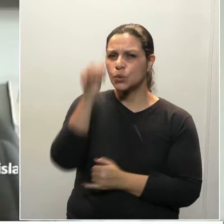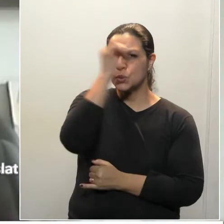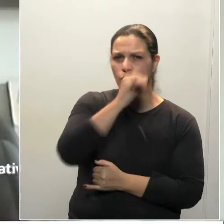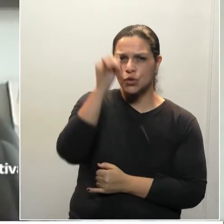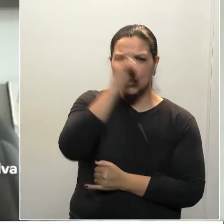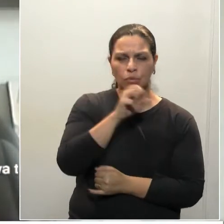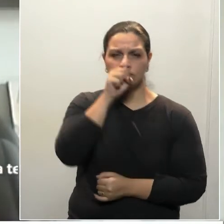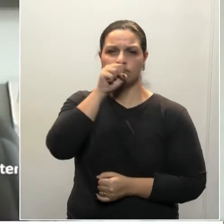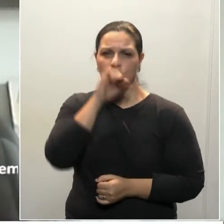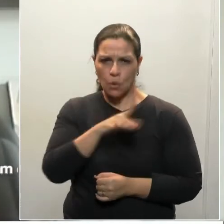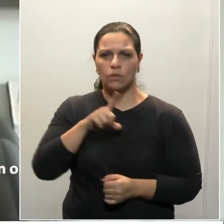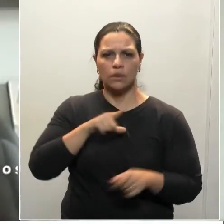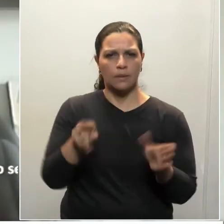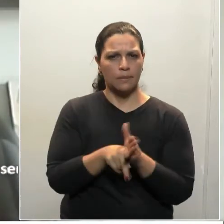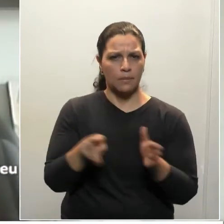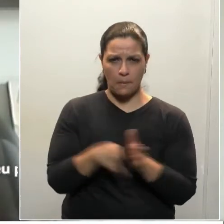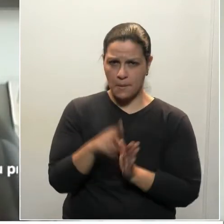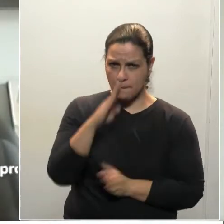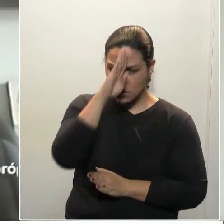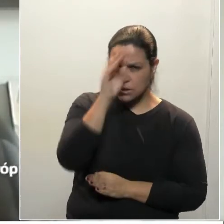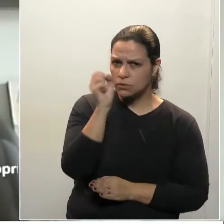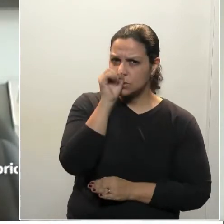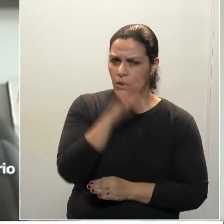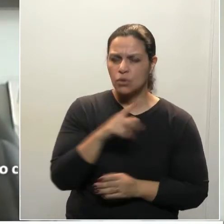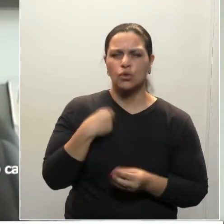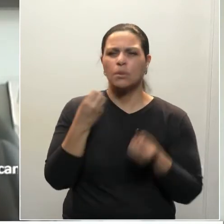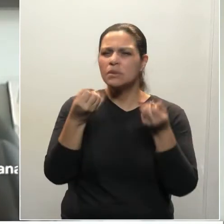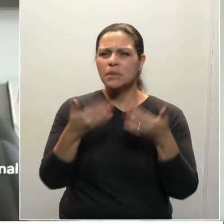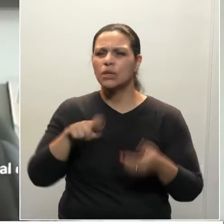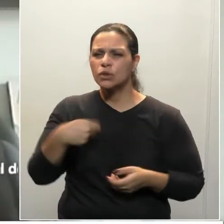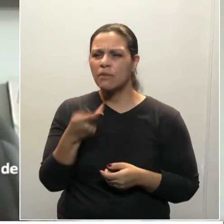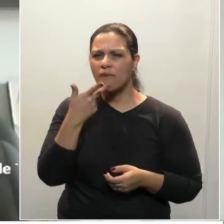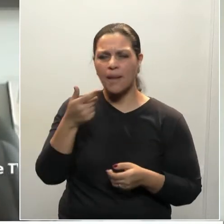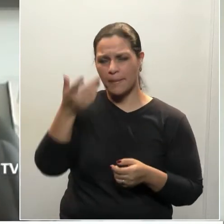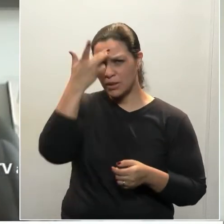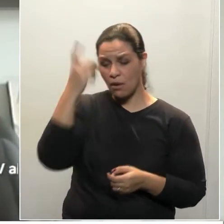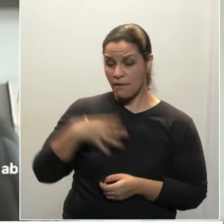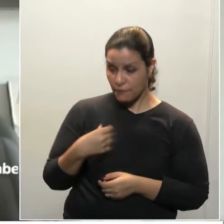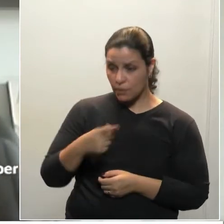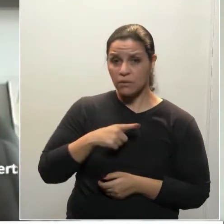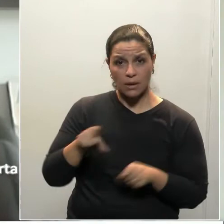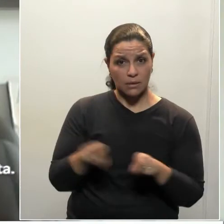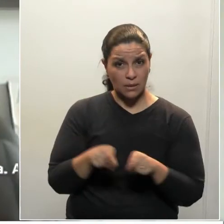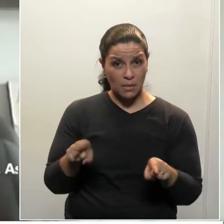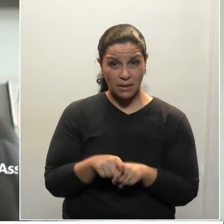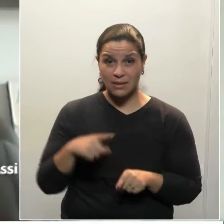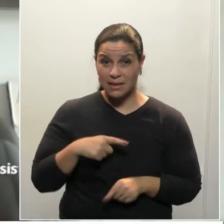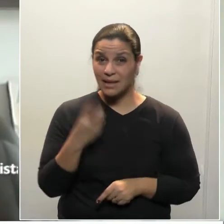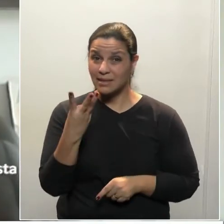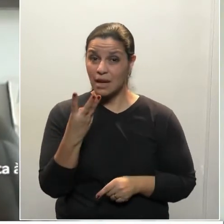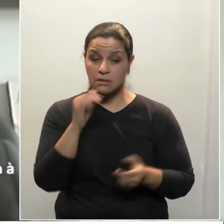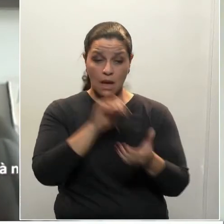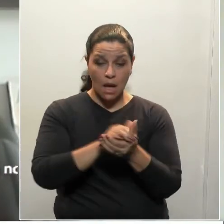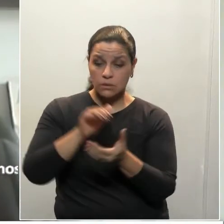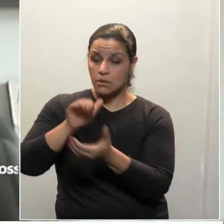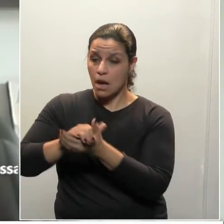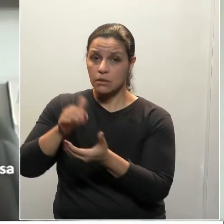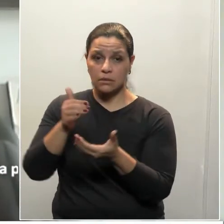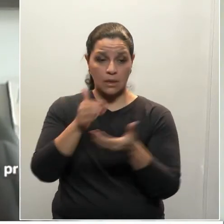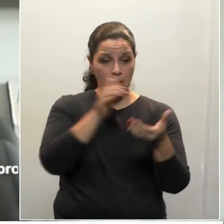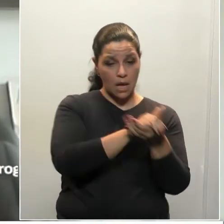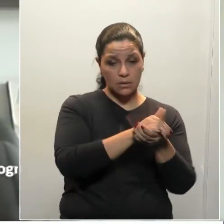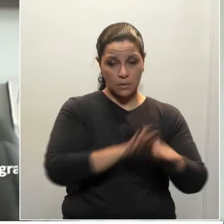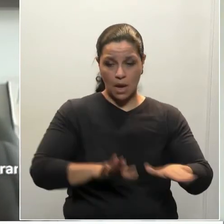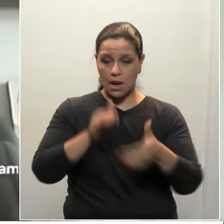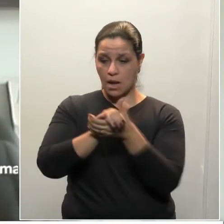é um estúpido. Não há outra palavra para designar uma pessoa que tem filhos, que teve três casamentos, e que quando uma